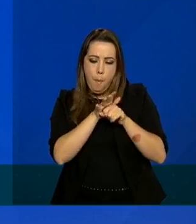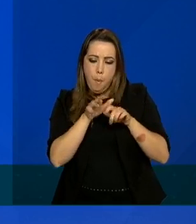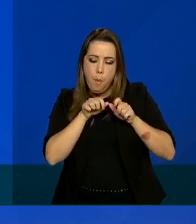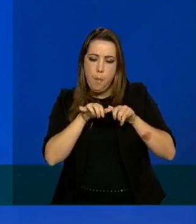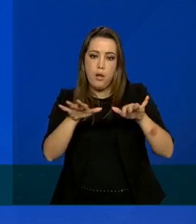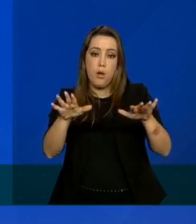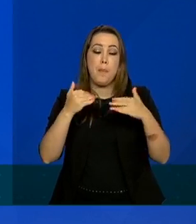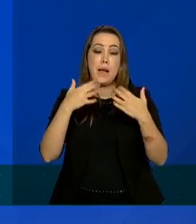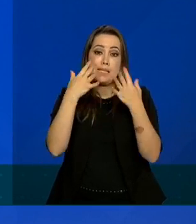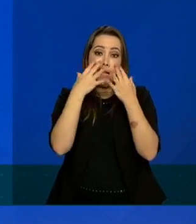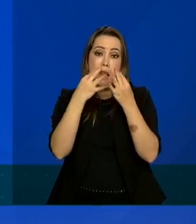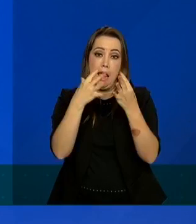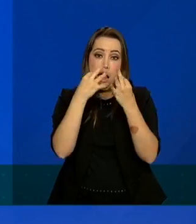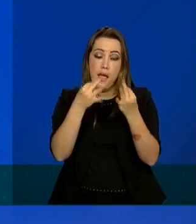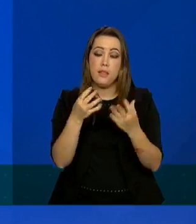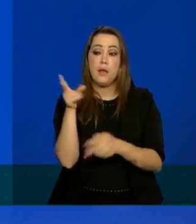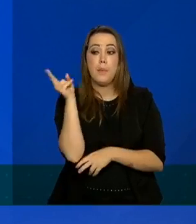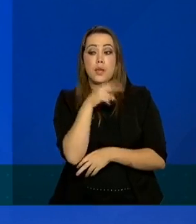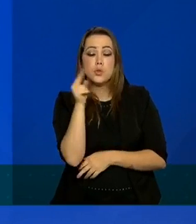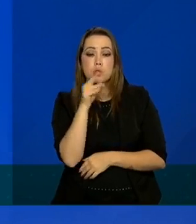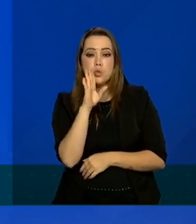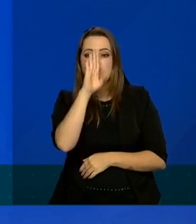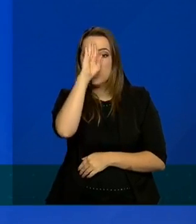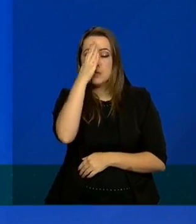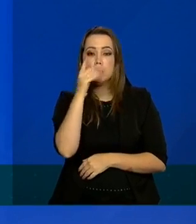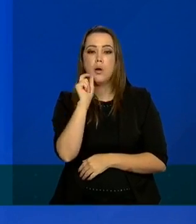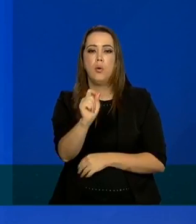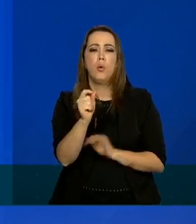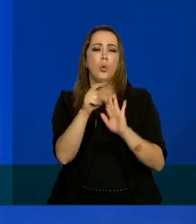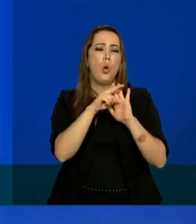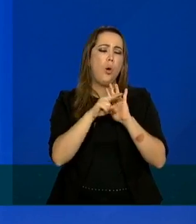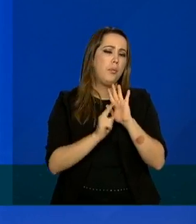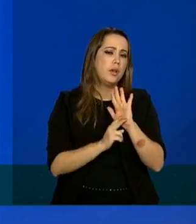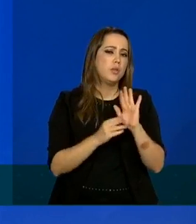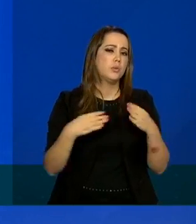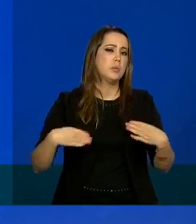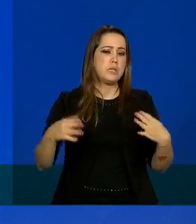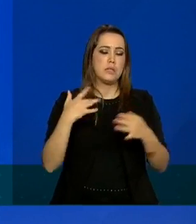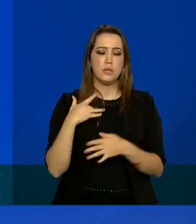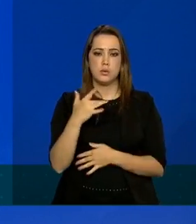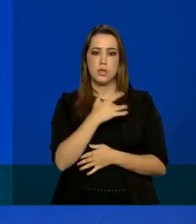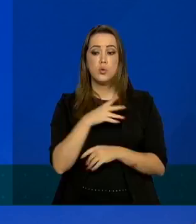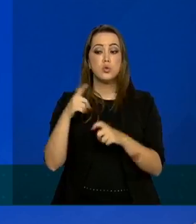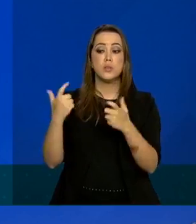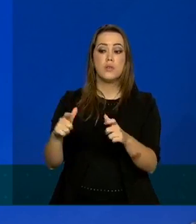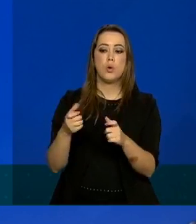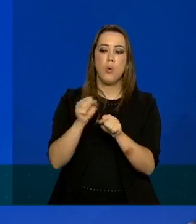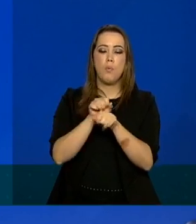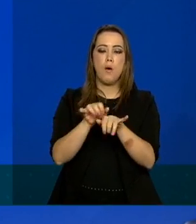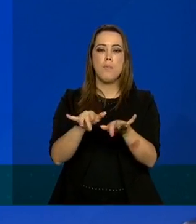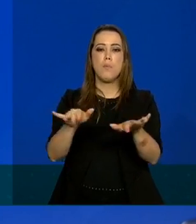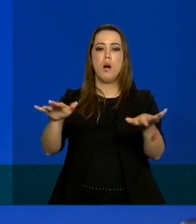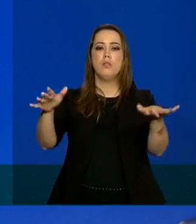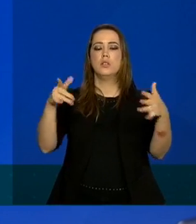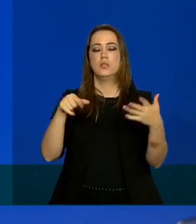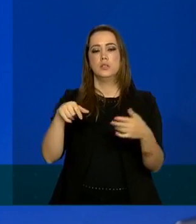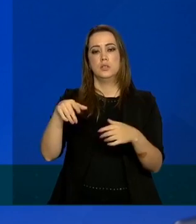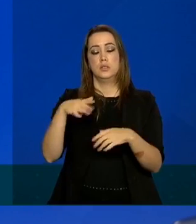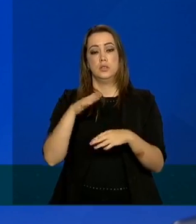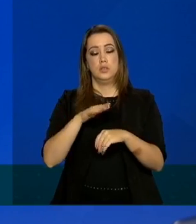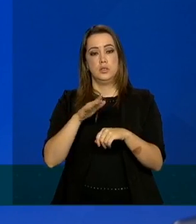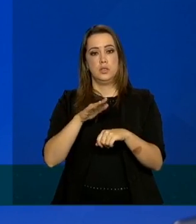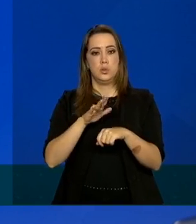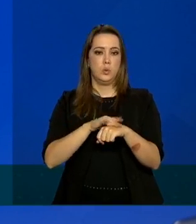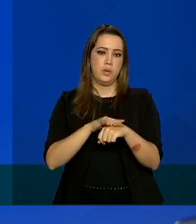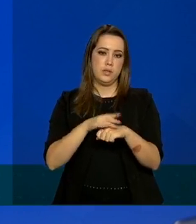estados em alerta e emergência e explicar quais os critérios do ministério da saúde para medir o estágio da disseminação da doença no país